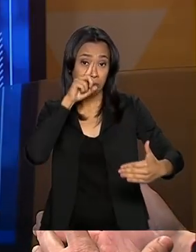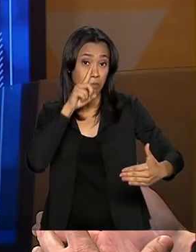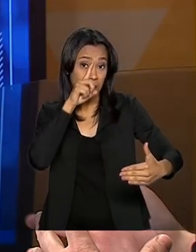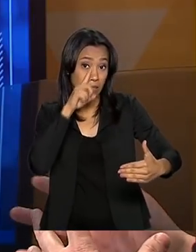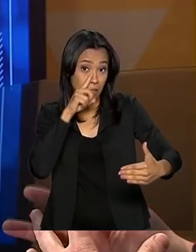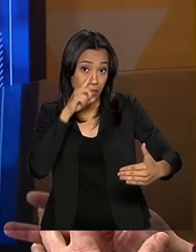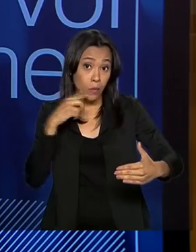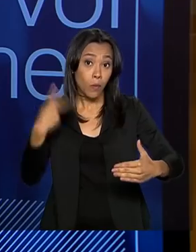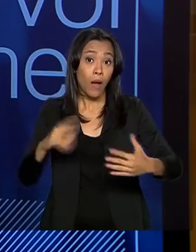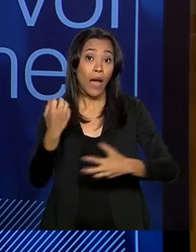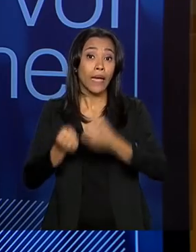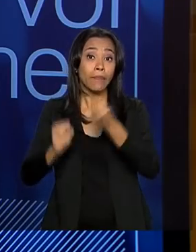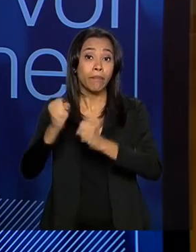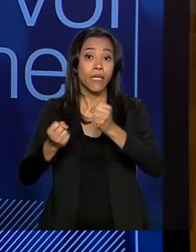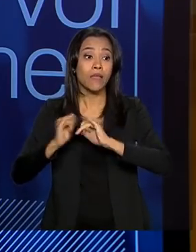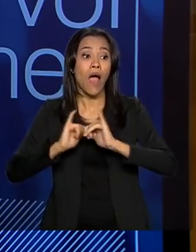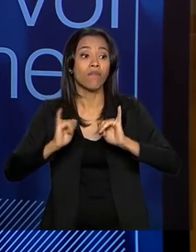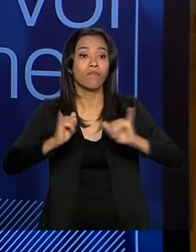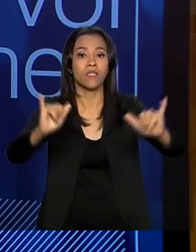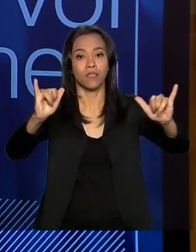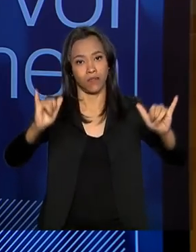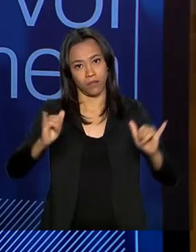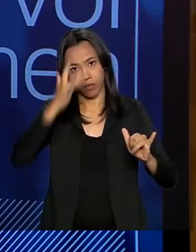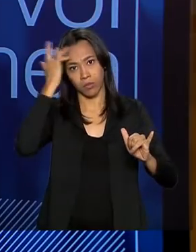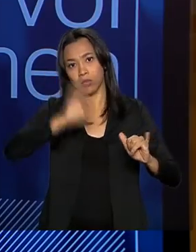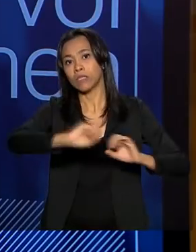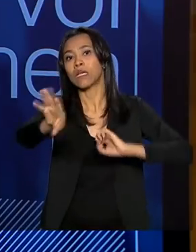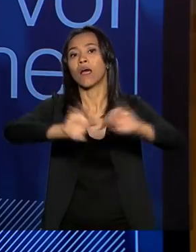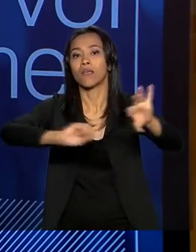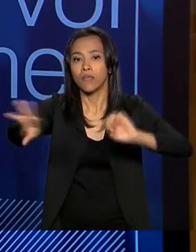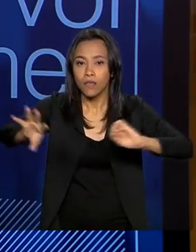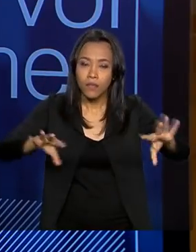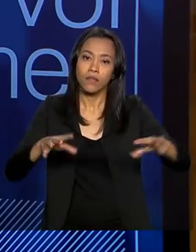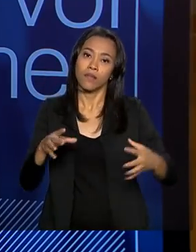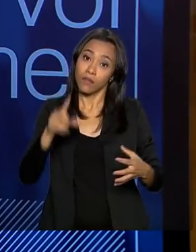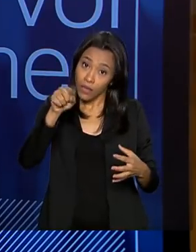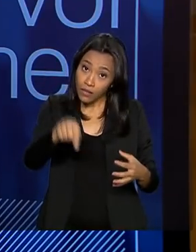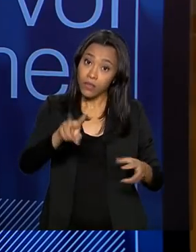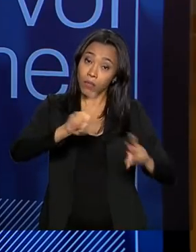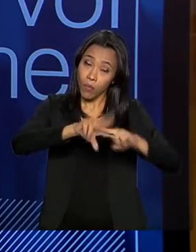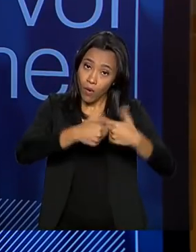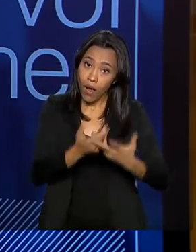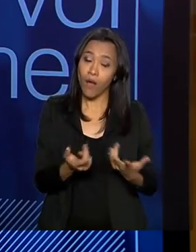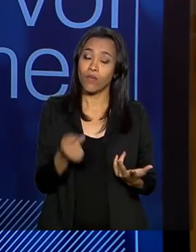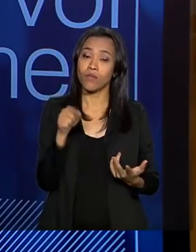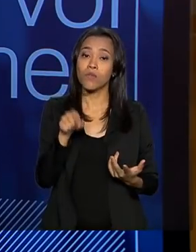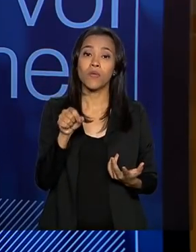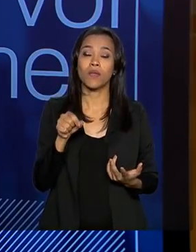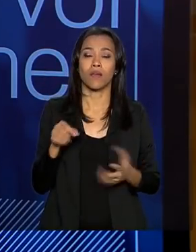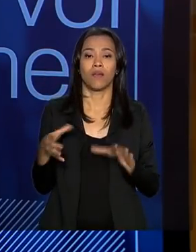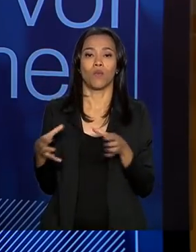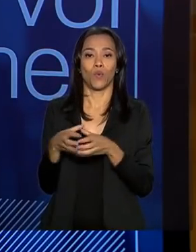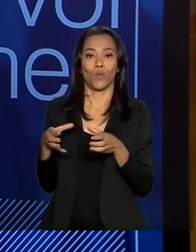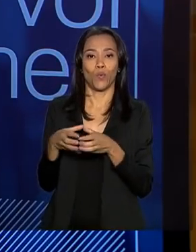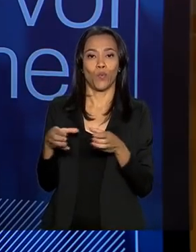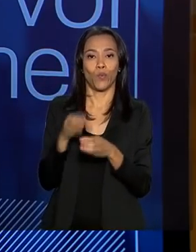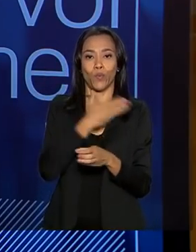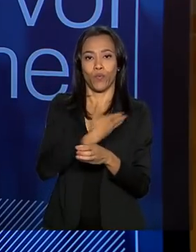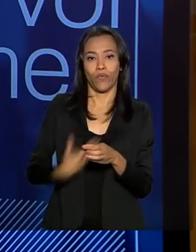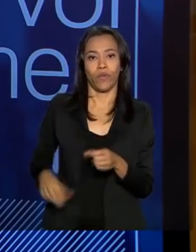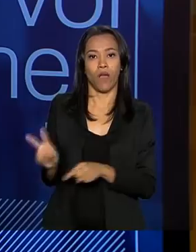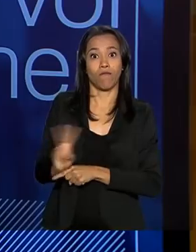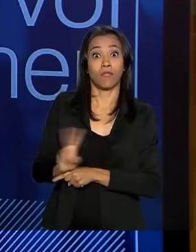mudança concreta e uma representação, uma consequência deste apeto na fiscalização. Várias